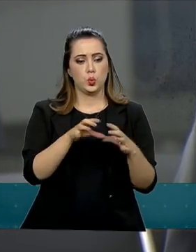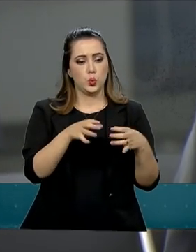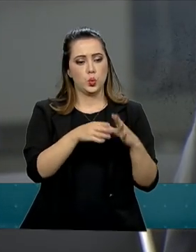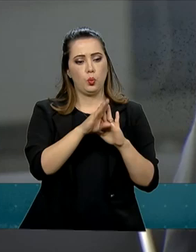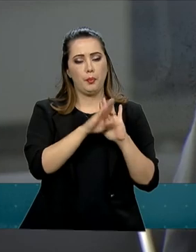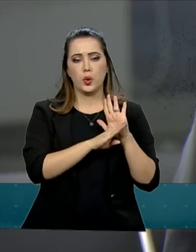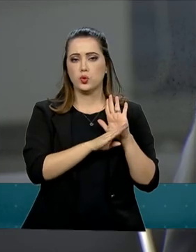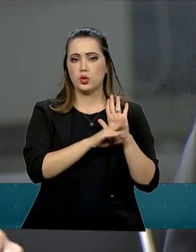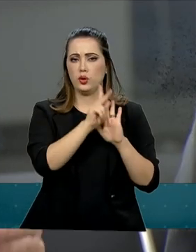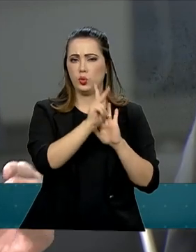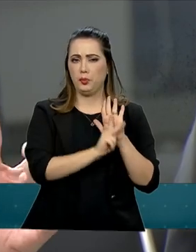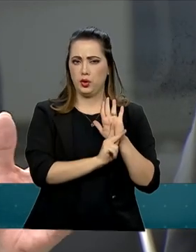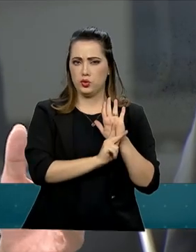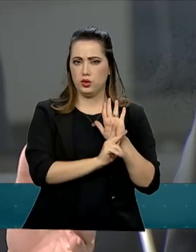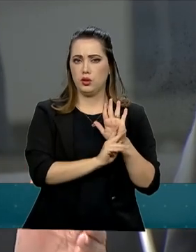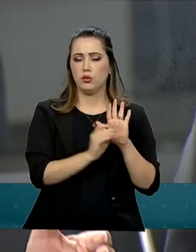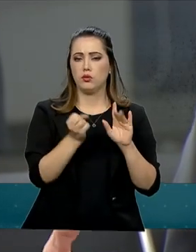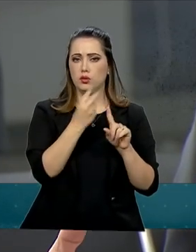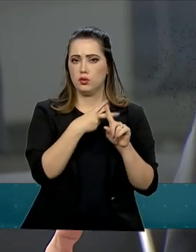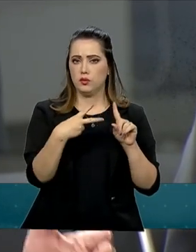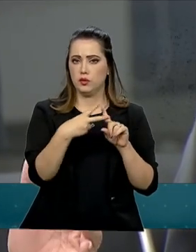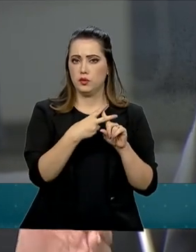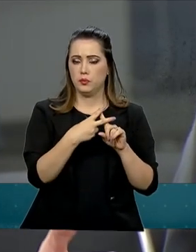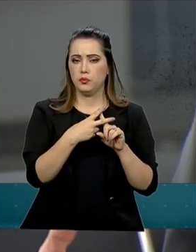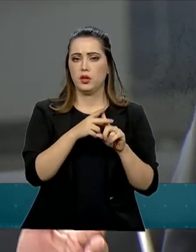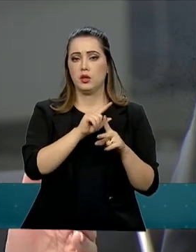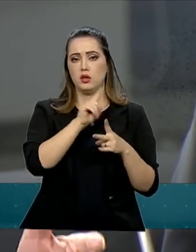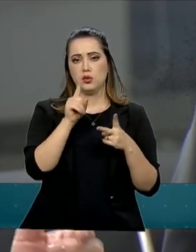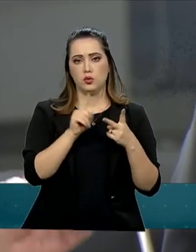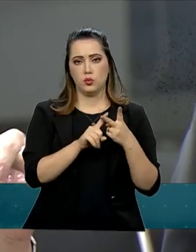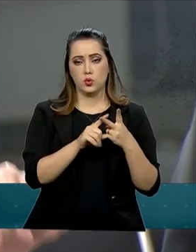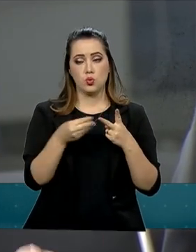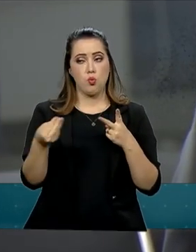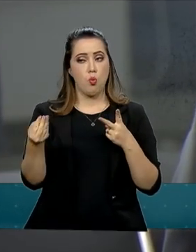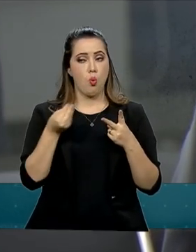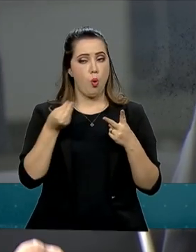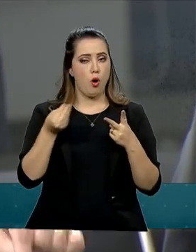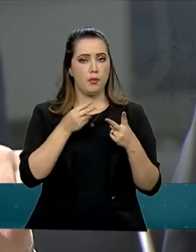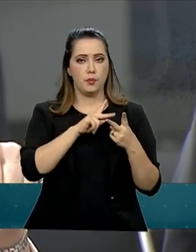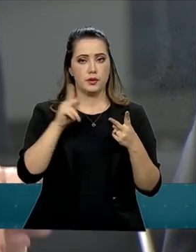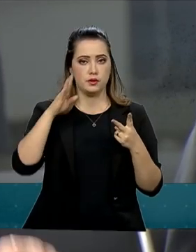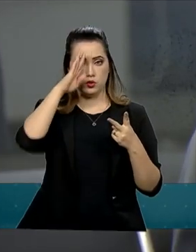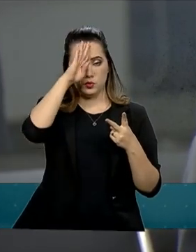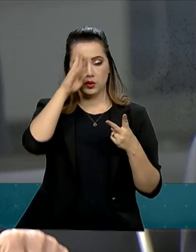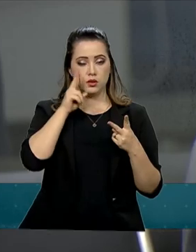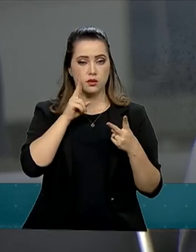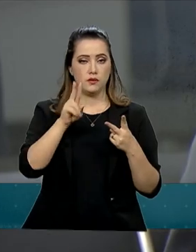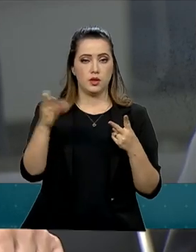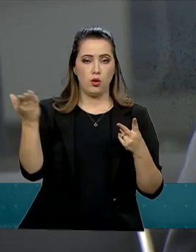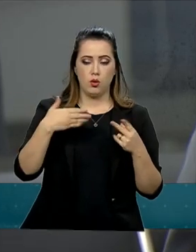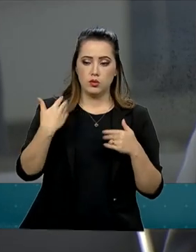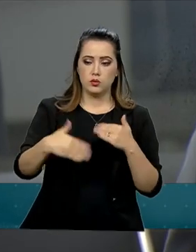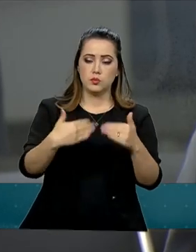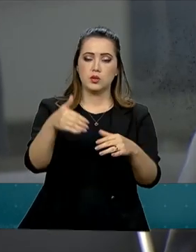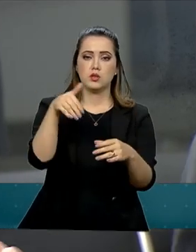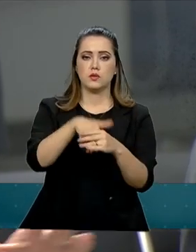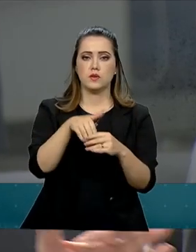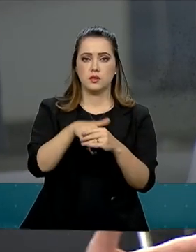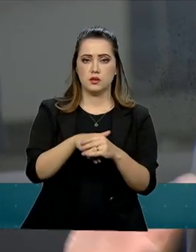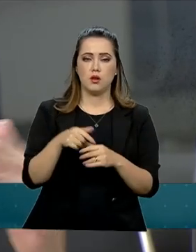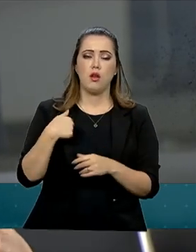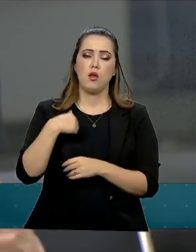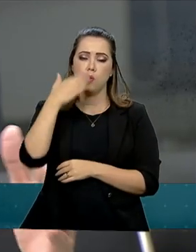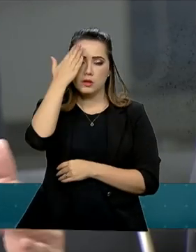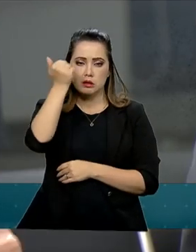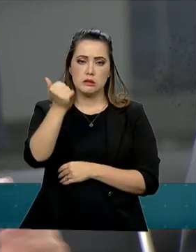E a outra questão, o que ele, como é que ele está acompanhando, neste momento, esse processo de votação? Eu sei que durante